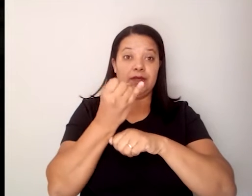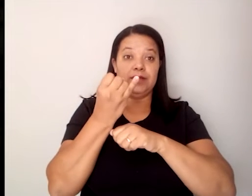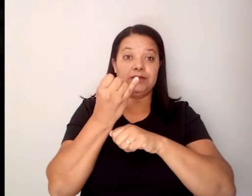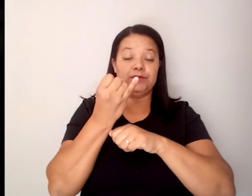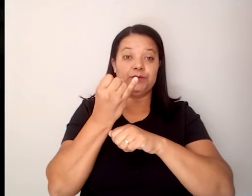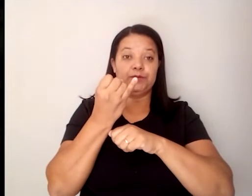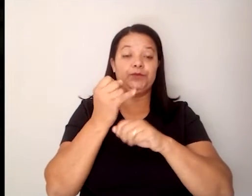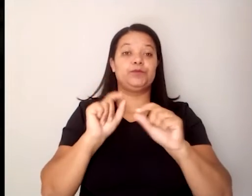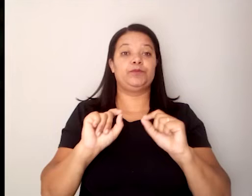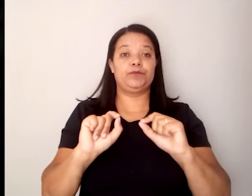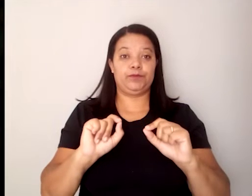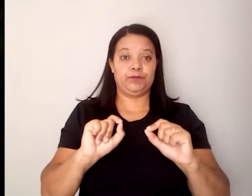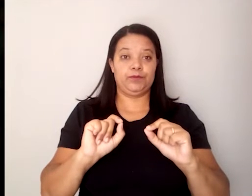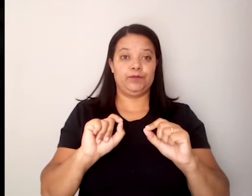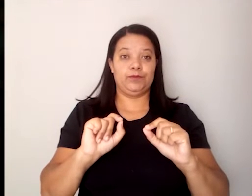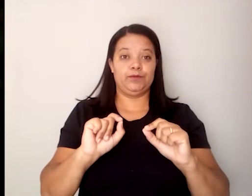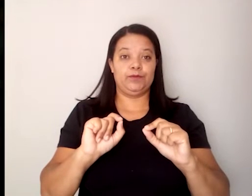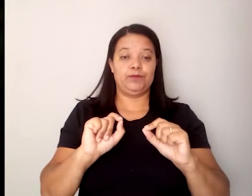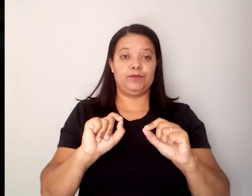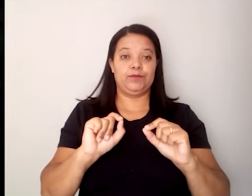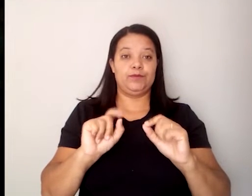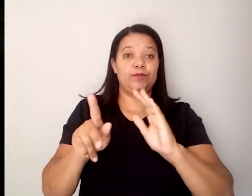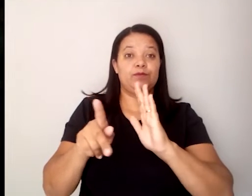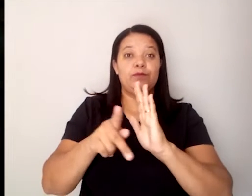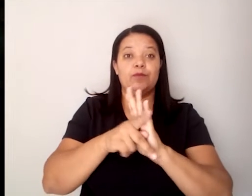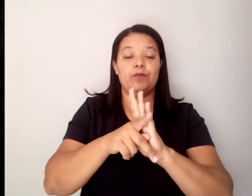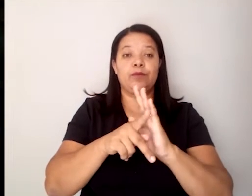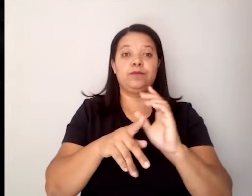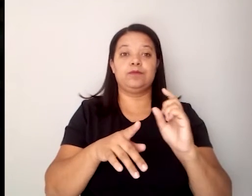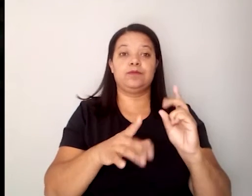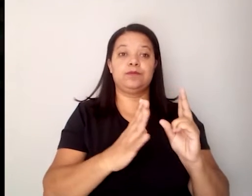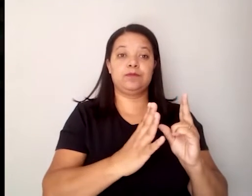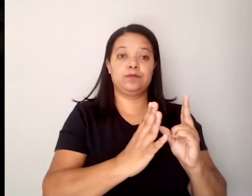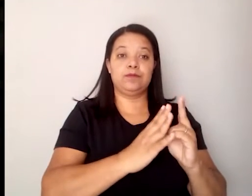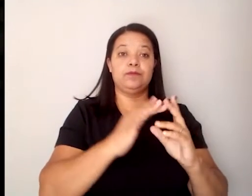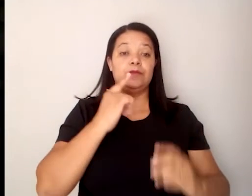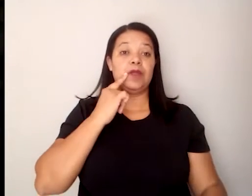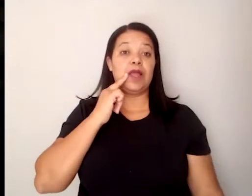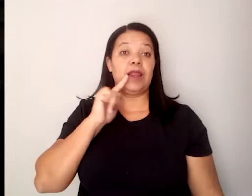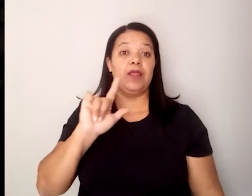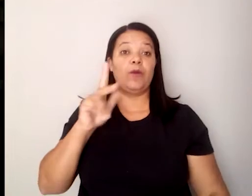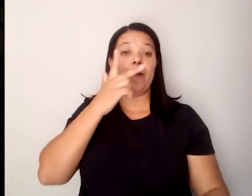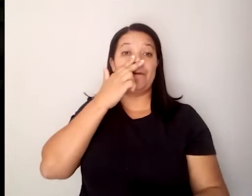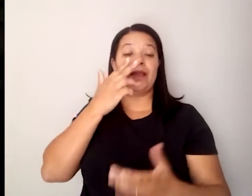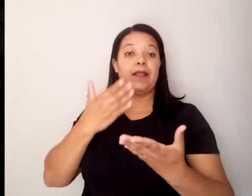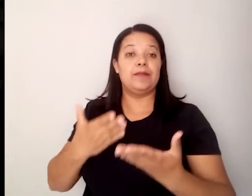algo de uma língua perdida que